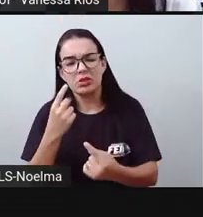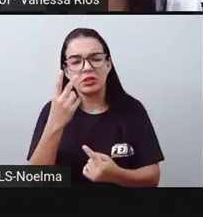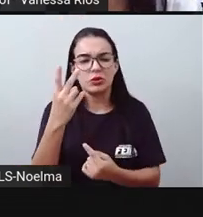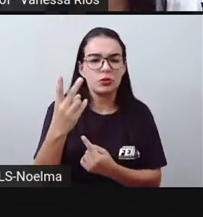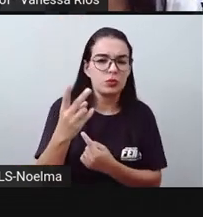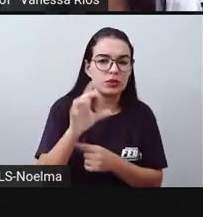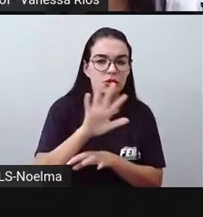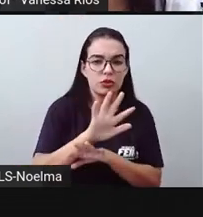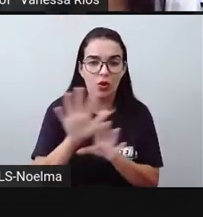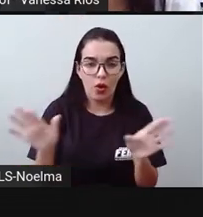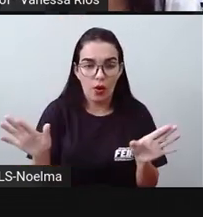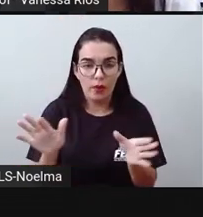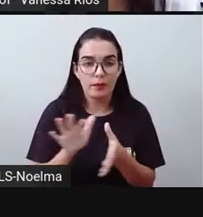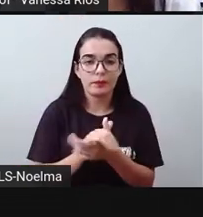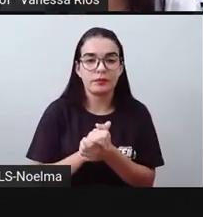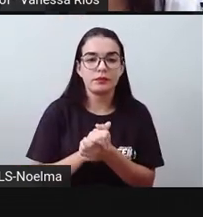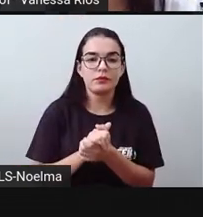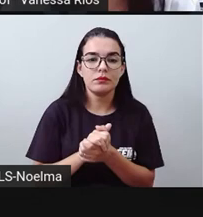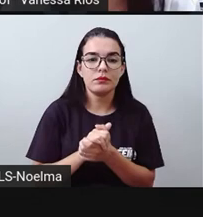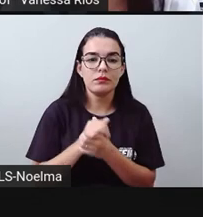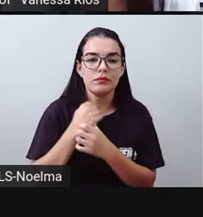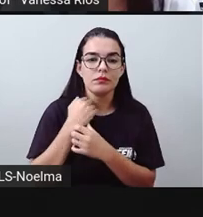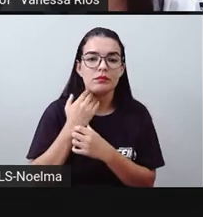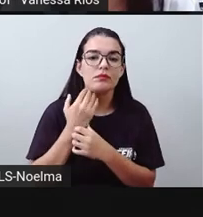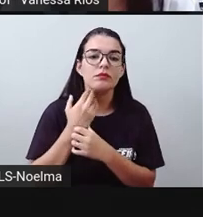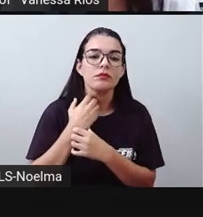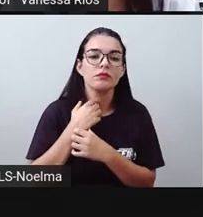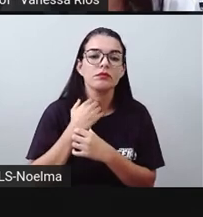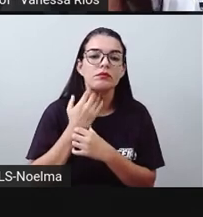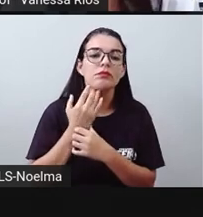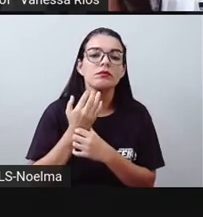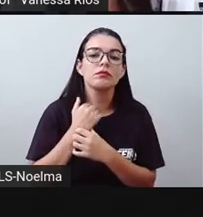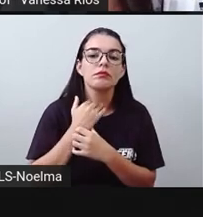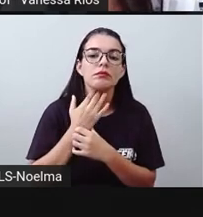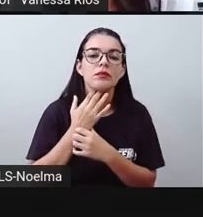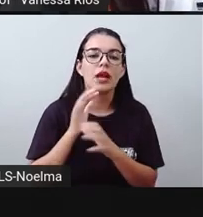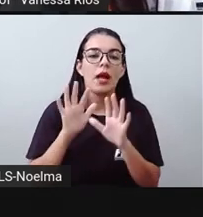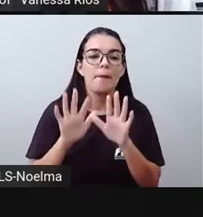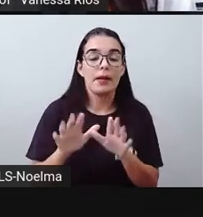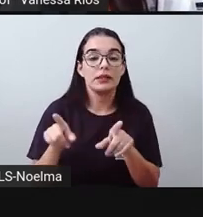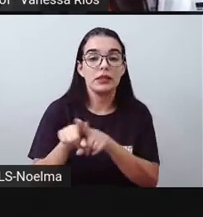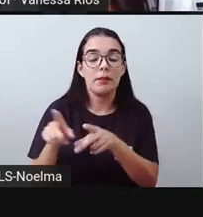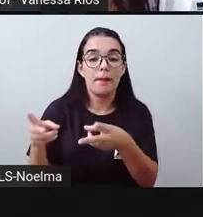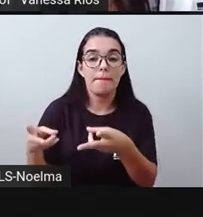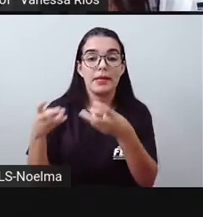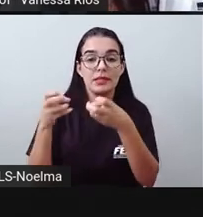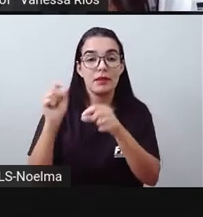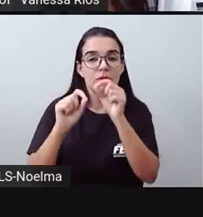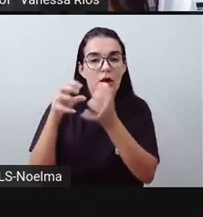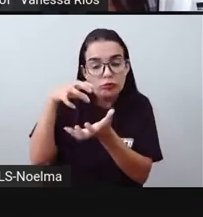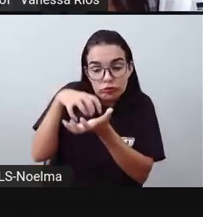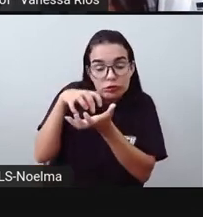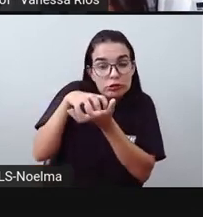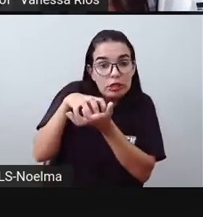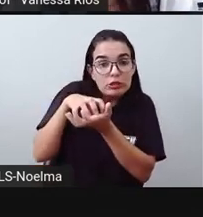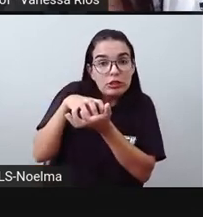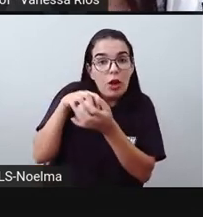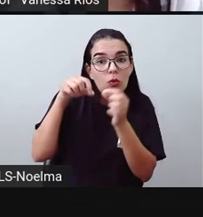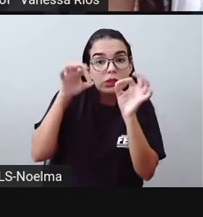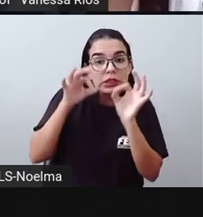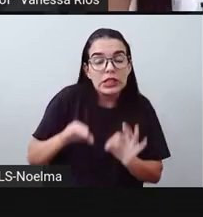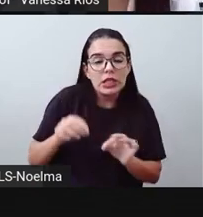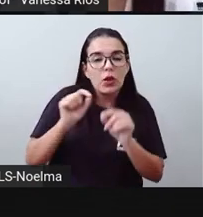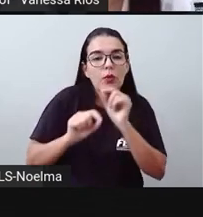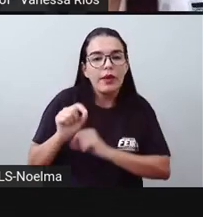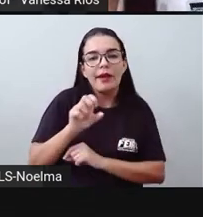apenas, né? E aí tem essa parte aqui também. Mas a gente percebe que a concentração maior está